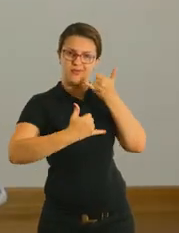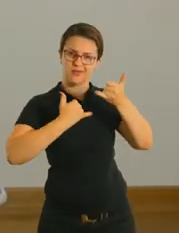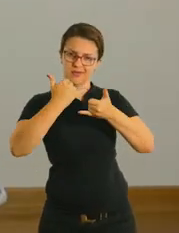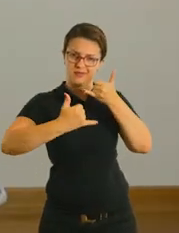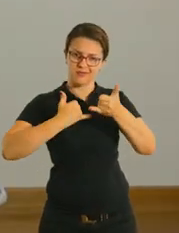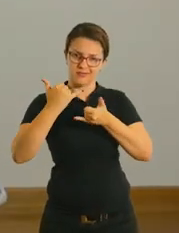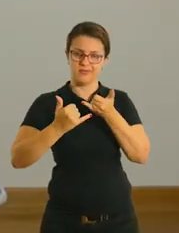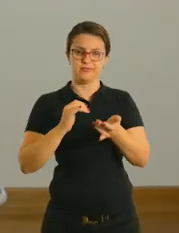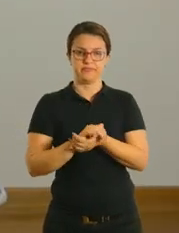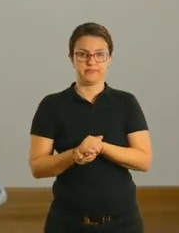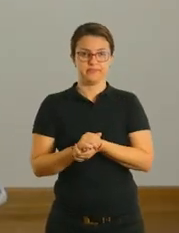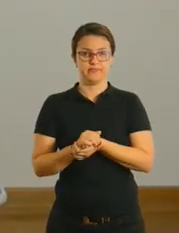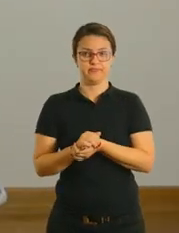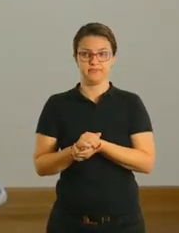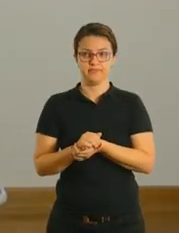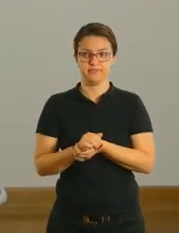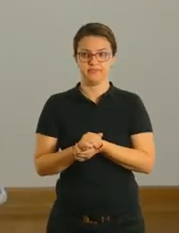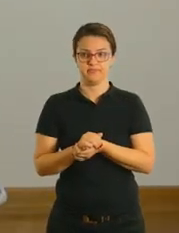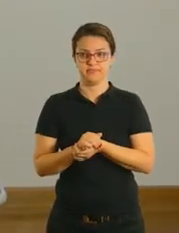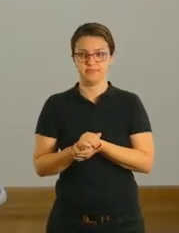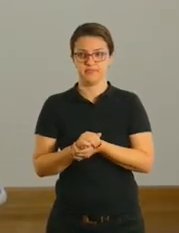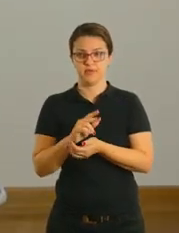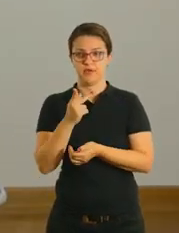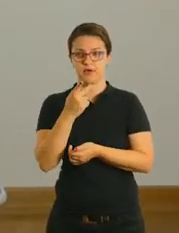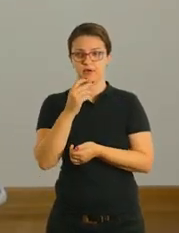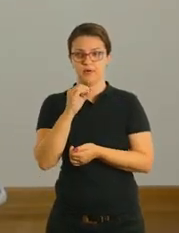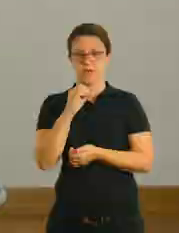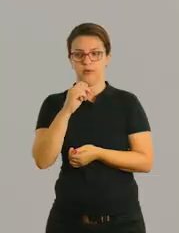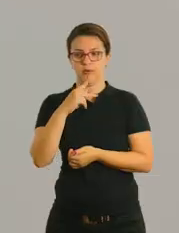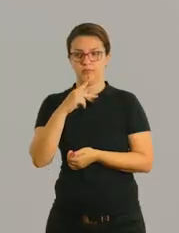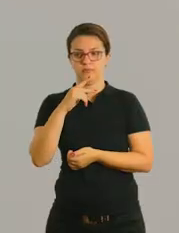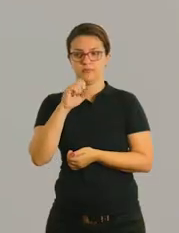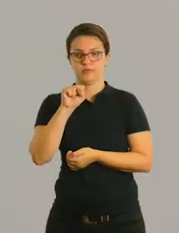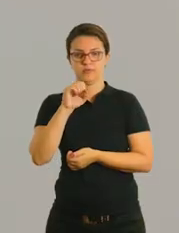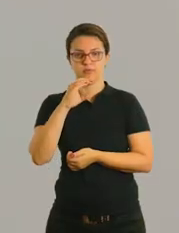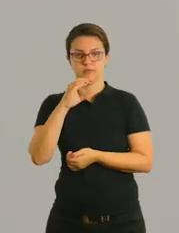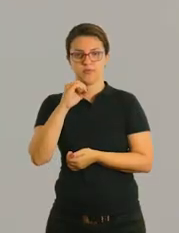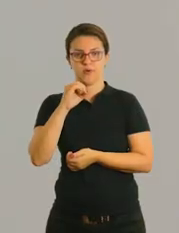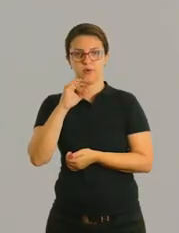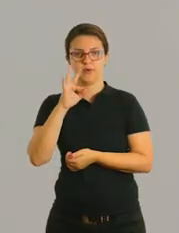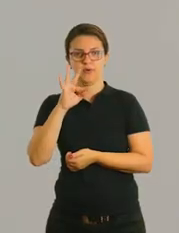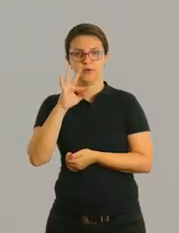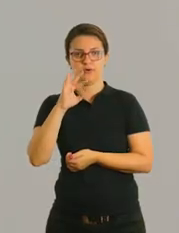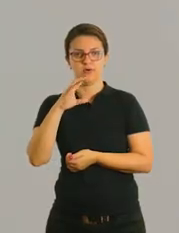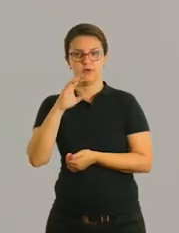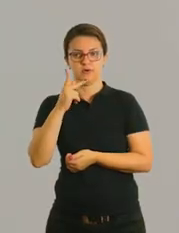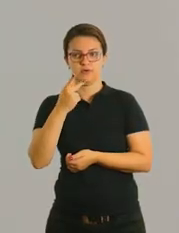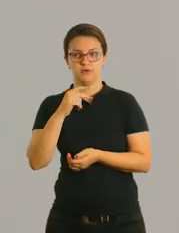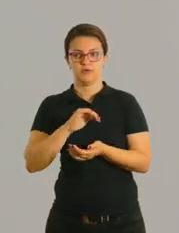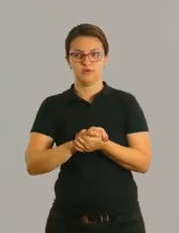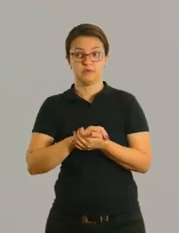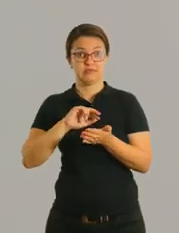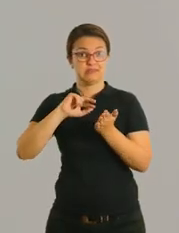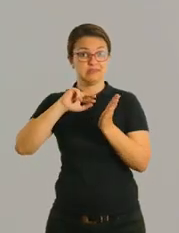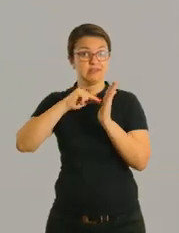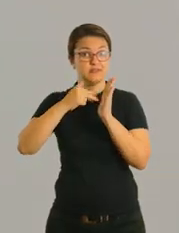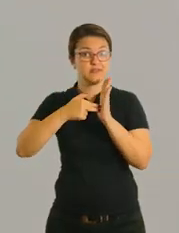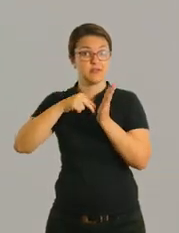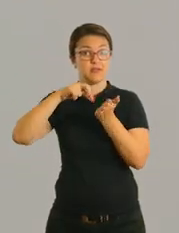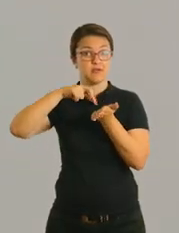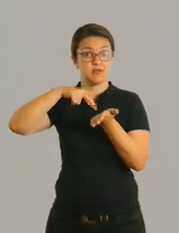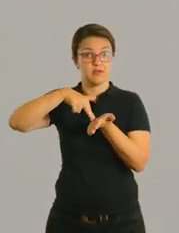duas brincadeiras. A primeira, Hop Scott, e a segunda, Jump Rope. Hop Scott significa